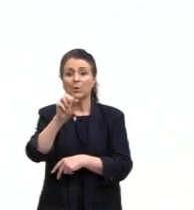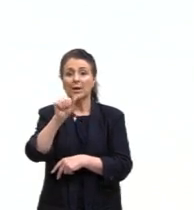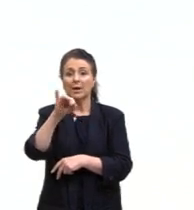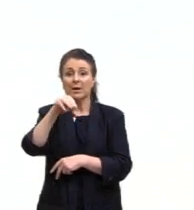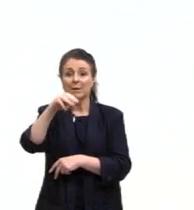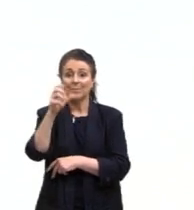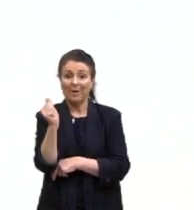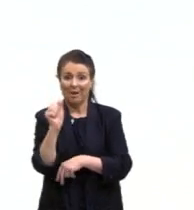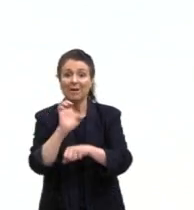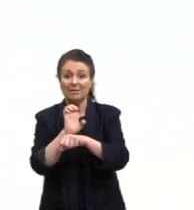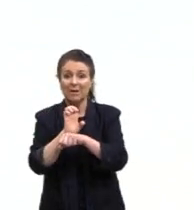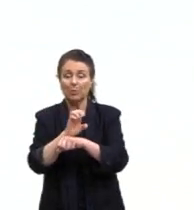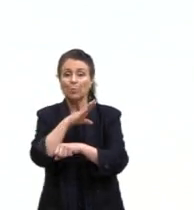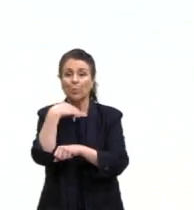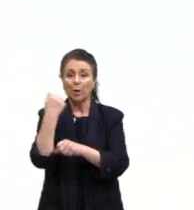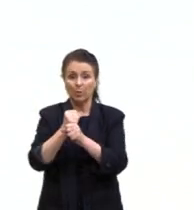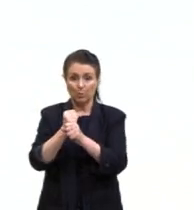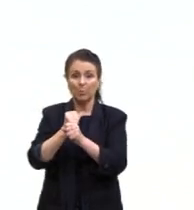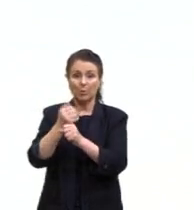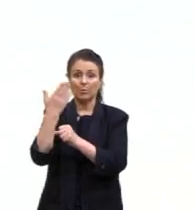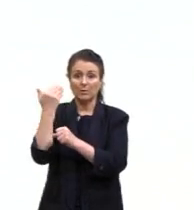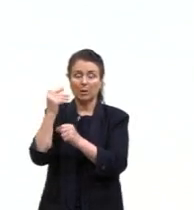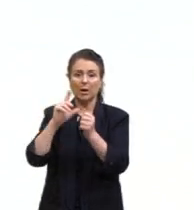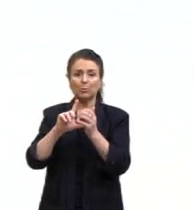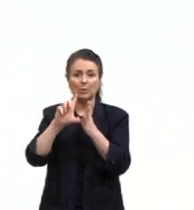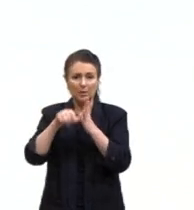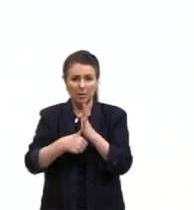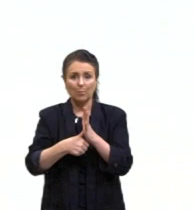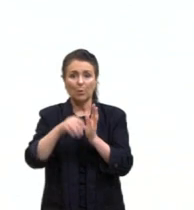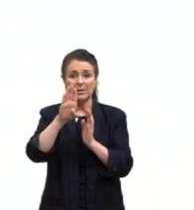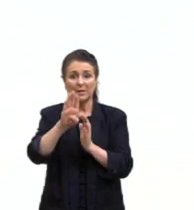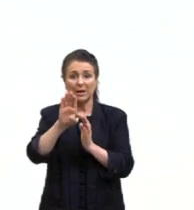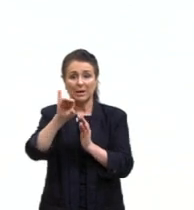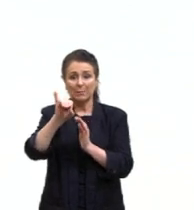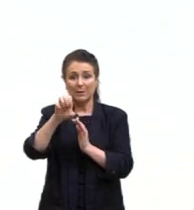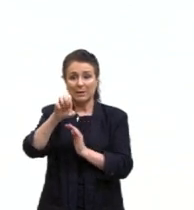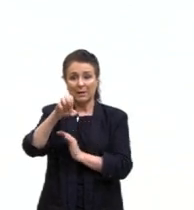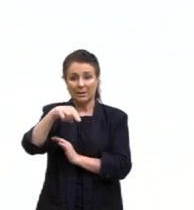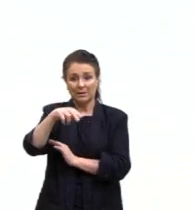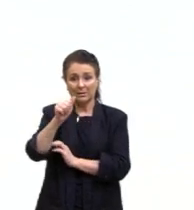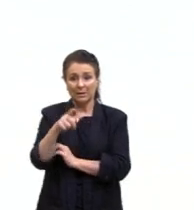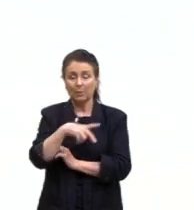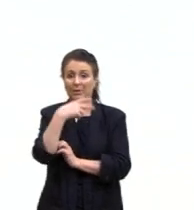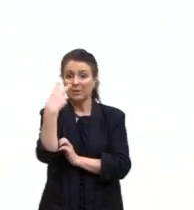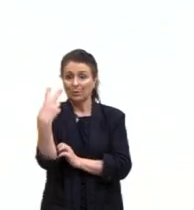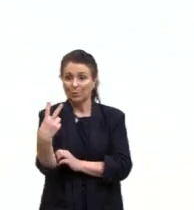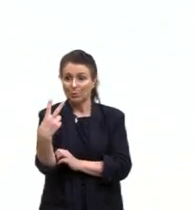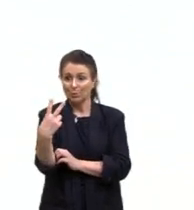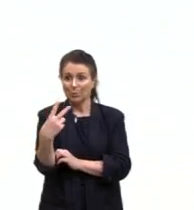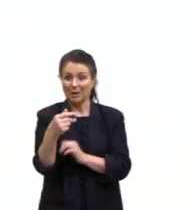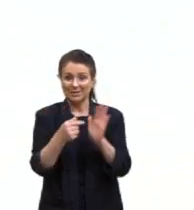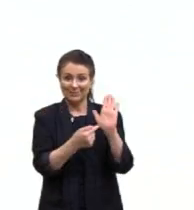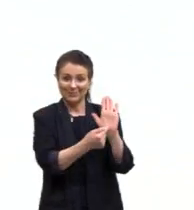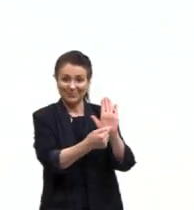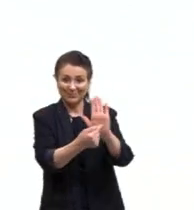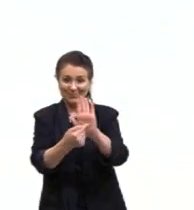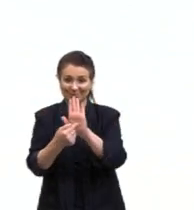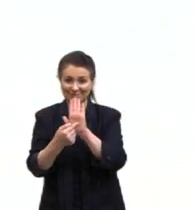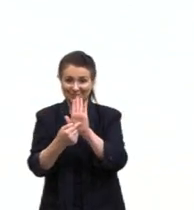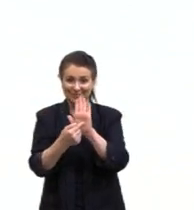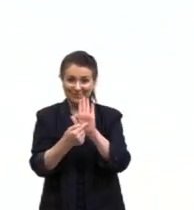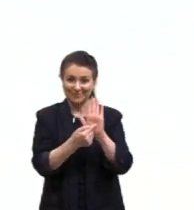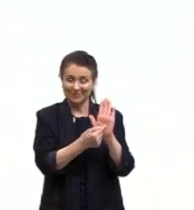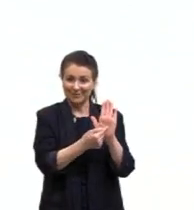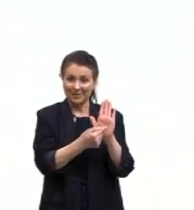então, no ano passado, logo depois da Bienal, e aqui nós temos duas obras dele. Primeiro,